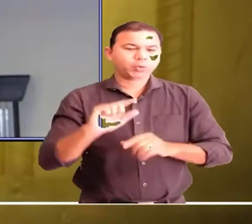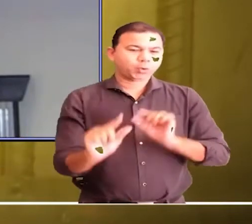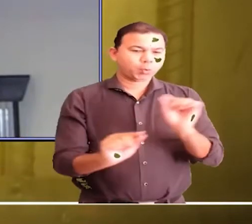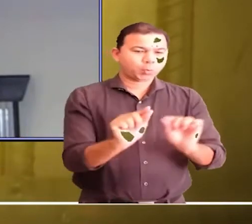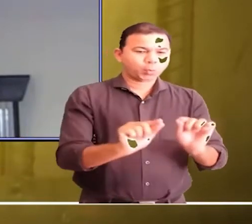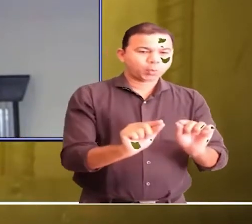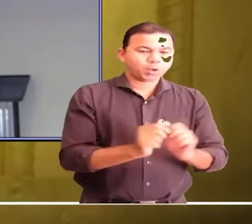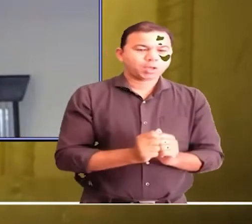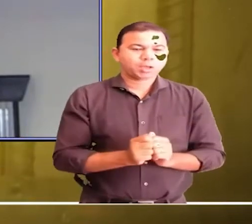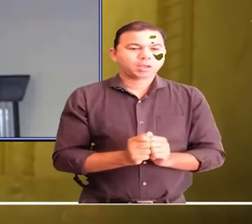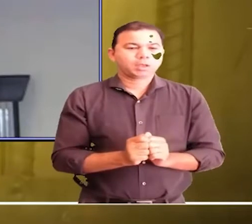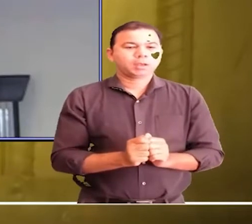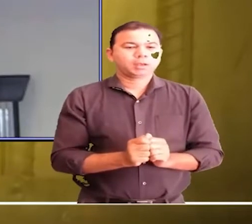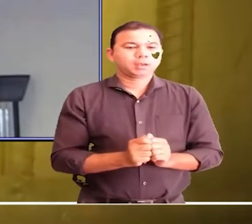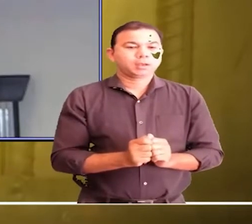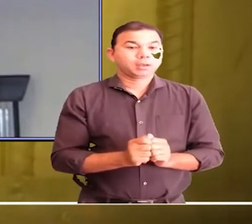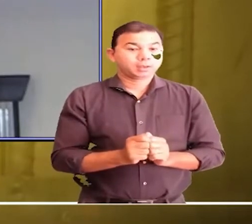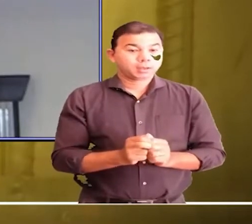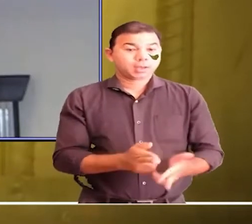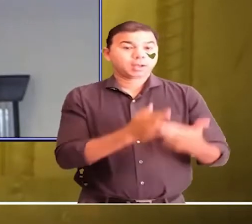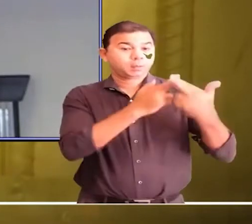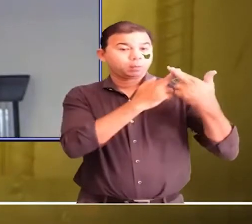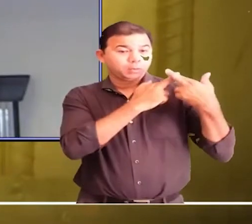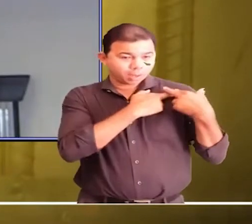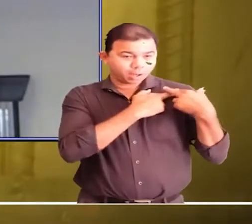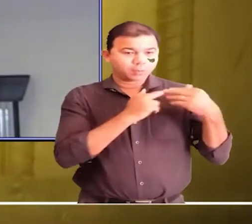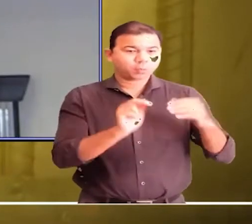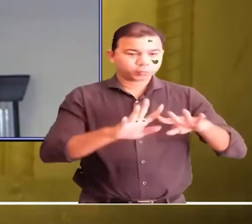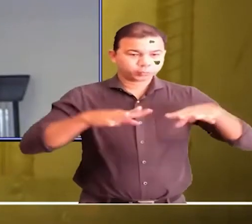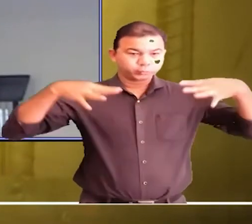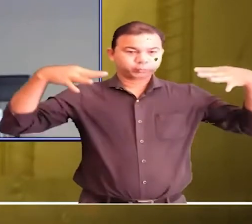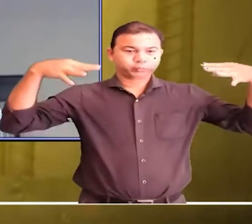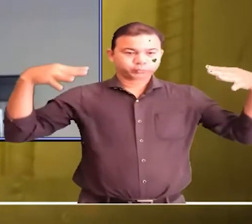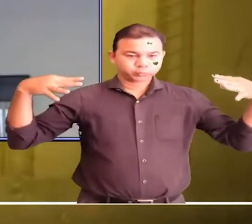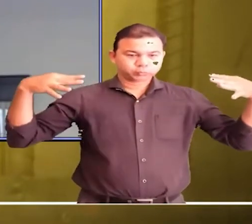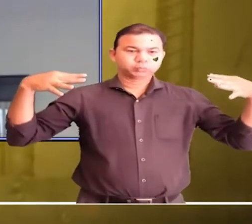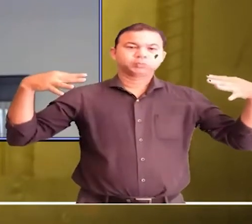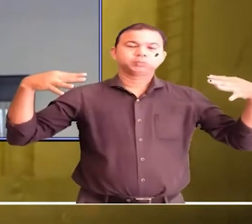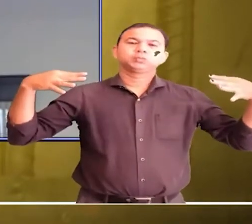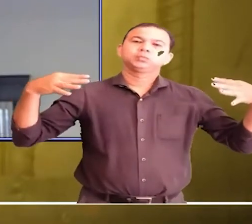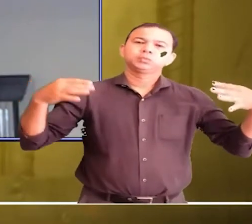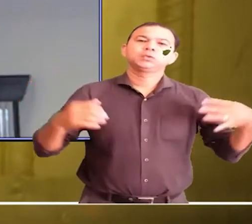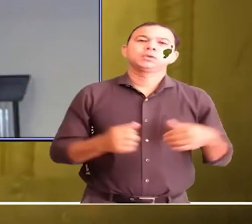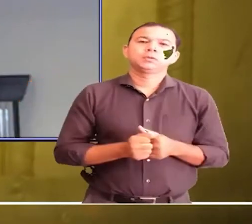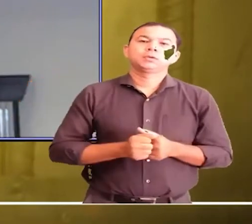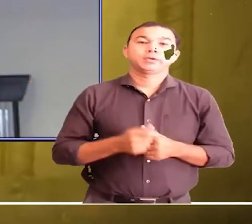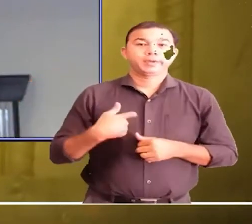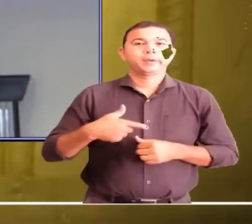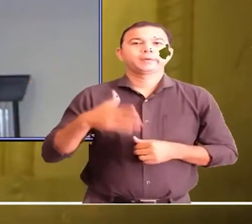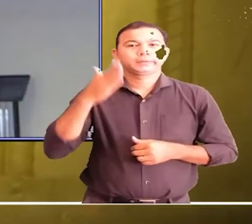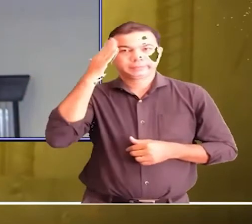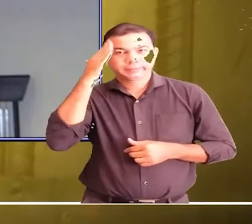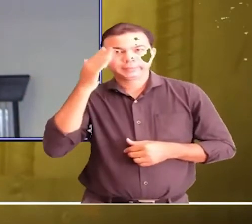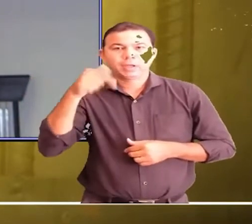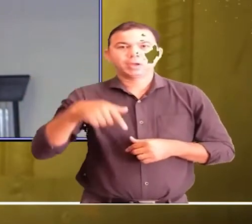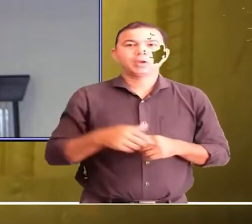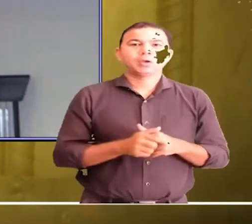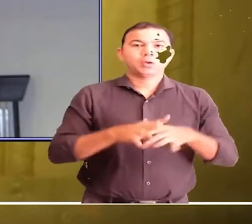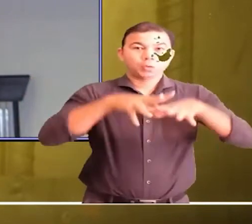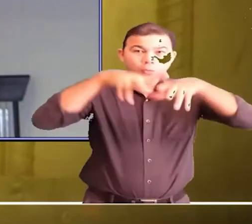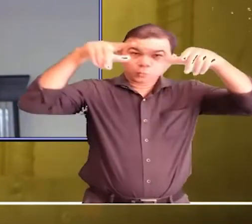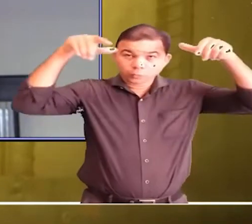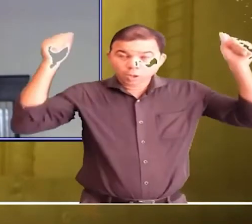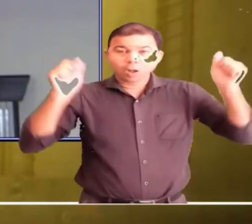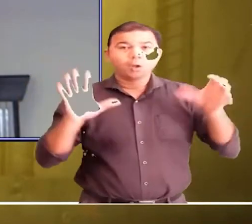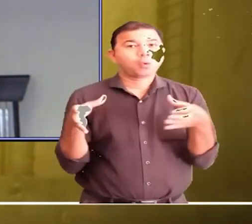frente para a realização desta audiência pública, pois estou ciente de que esse tribunal e o seu grupo de monitoramento e